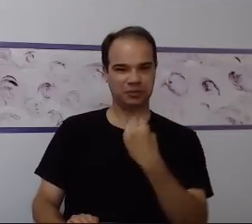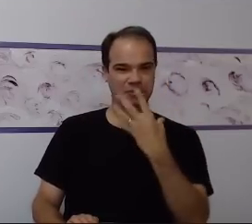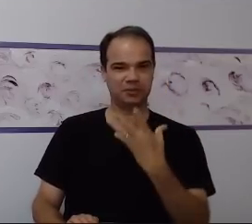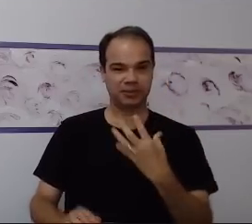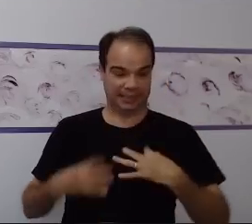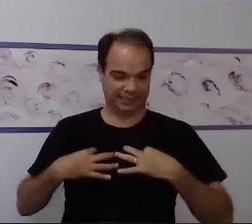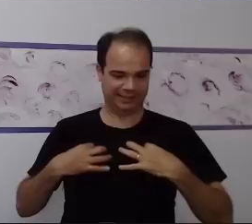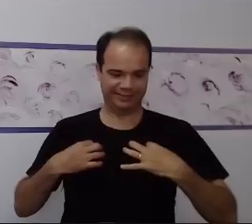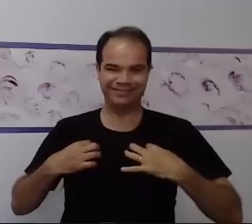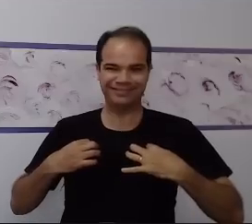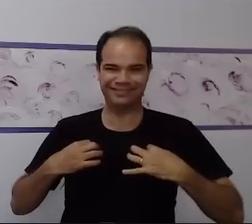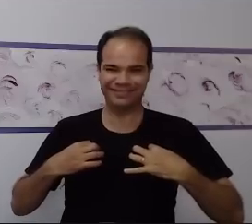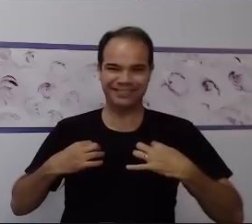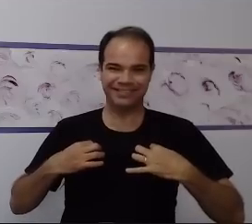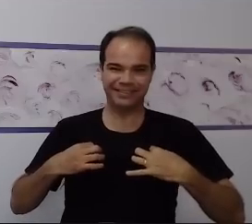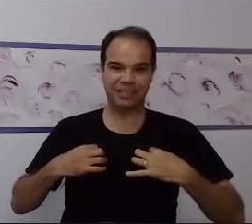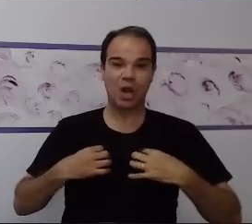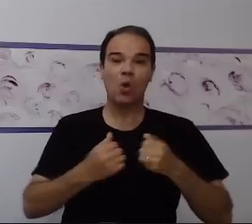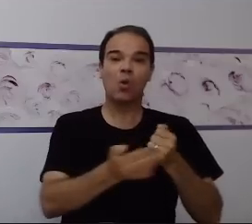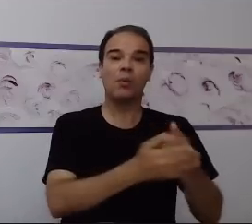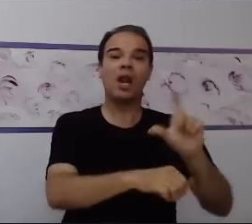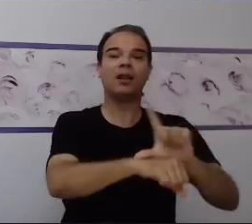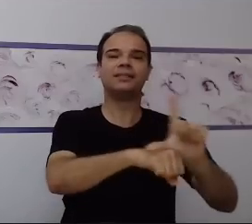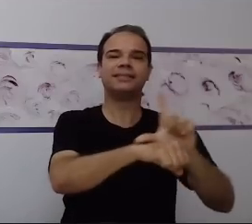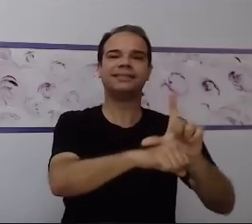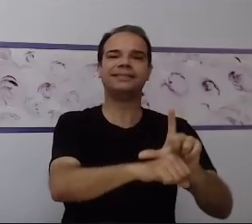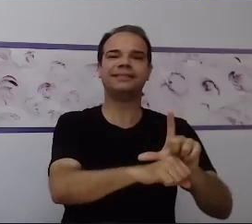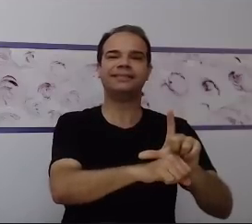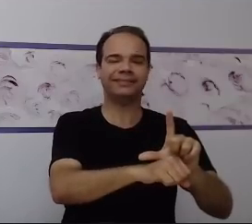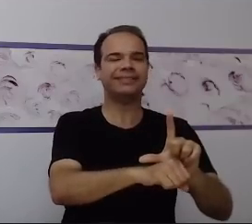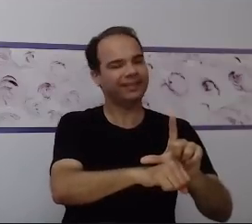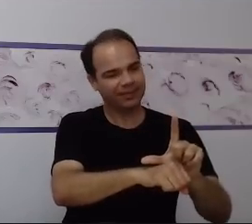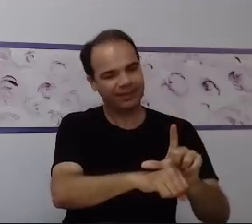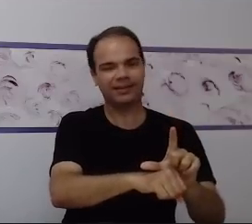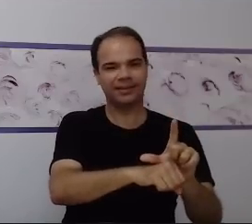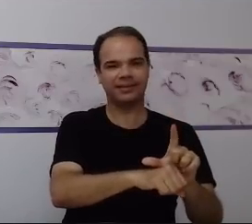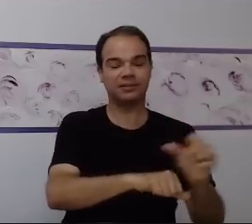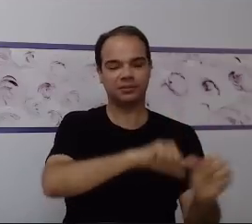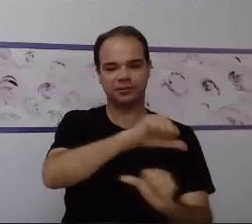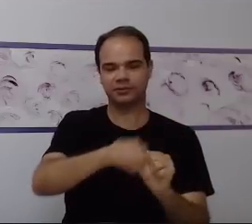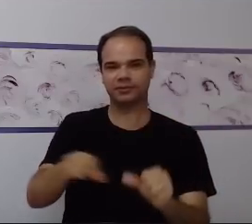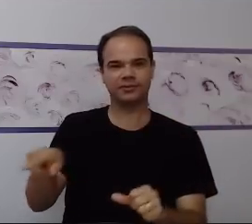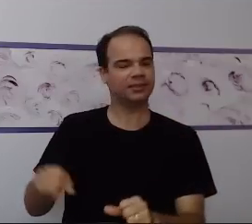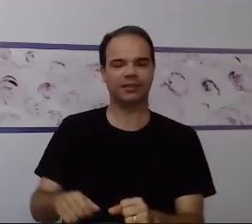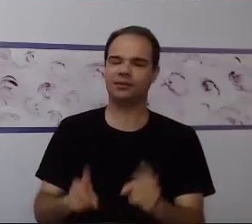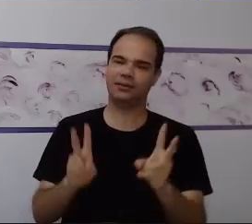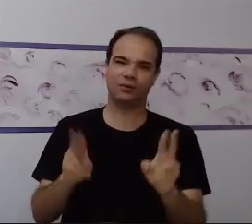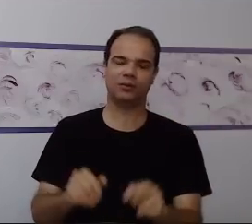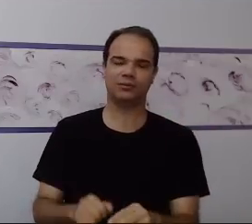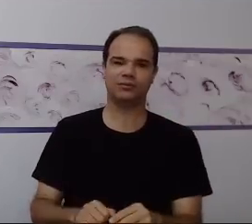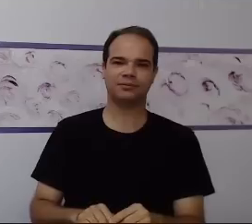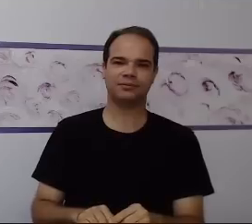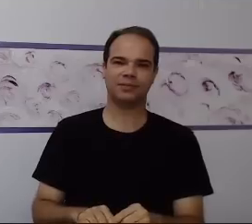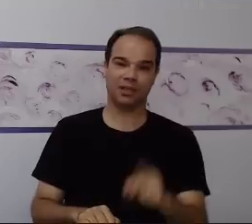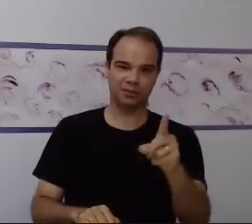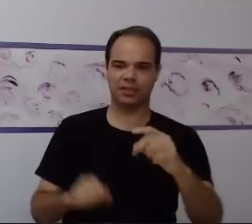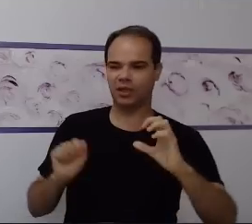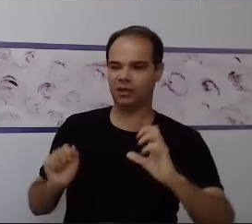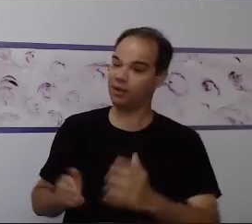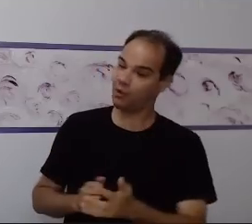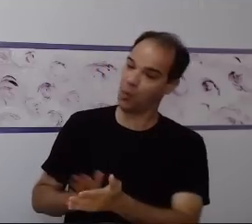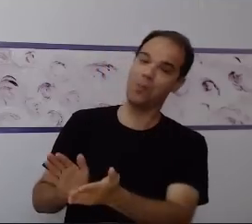comprar a camiseta no mesmo local constantemente. Então, eles vão querer trocar esse reforço positivo